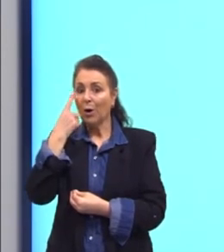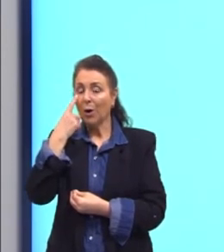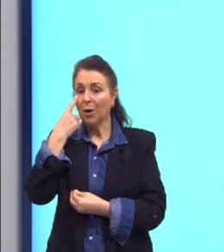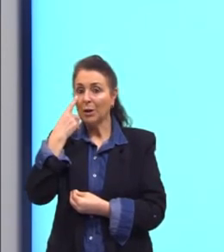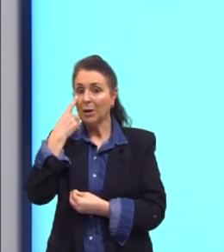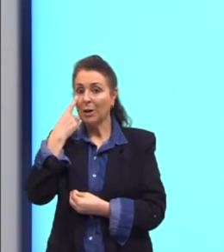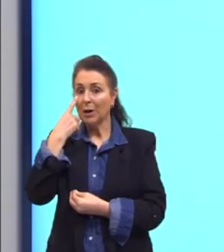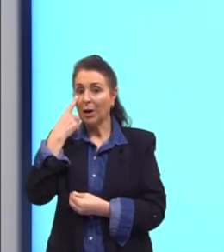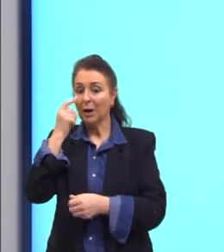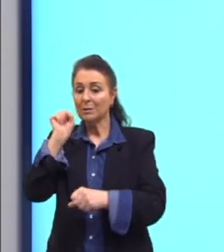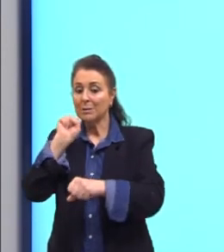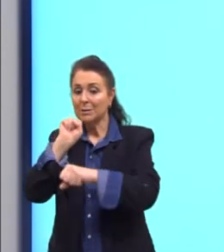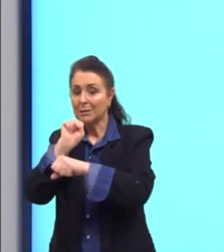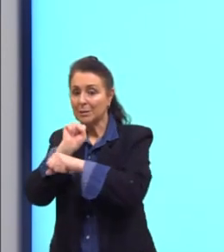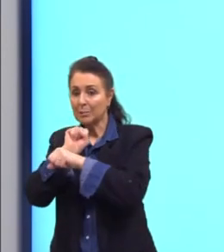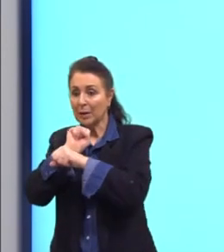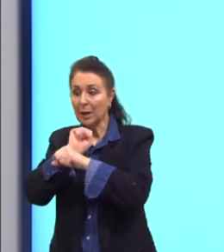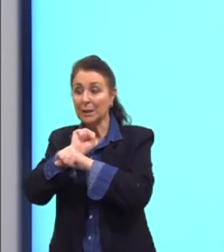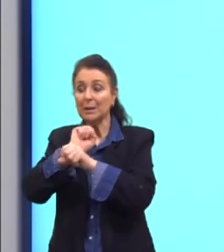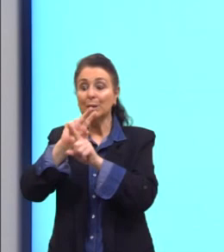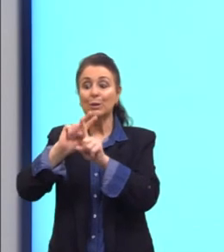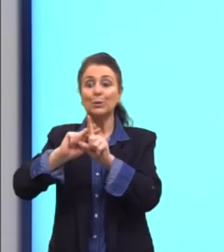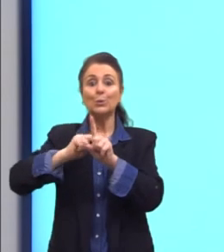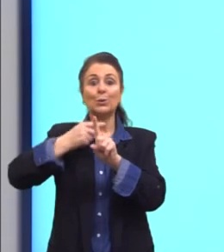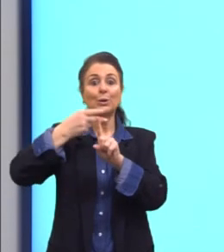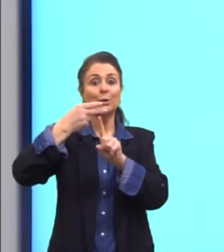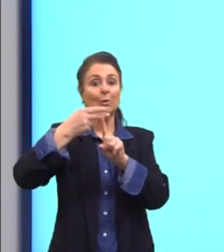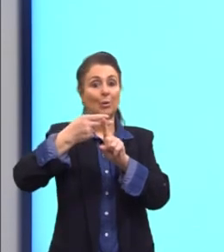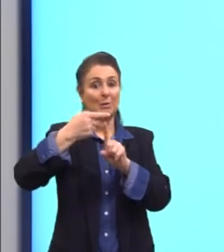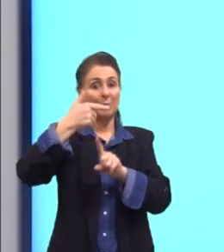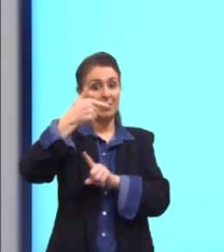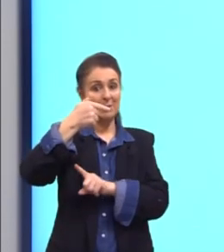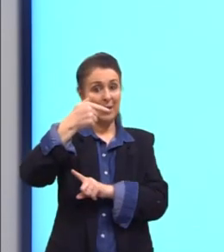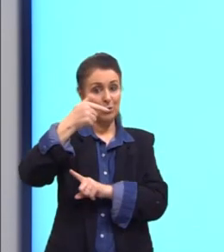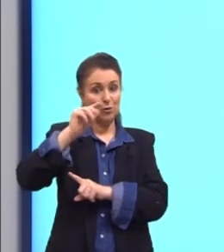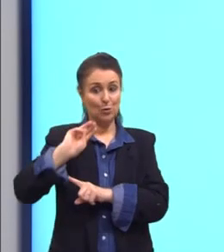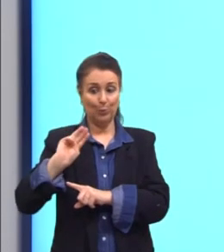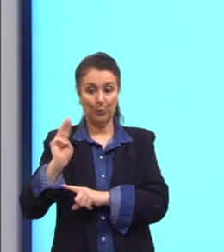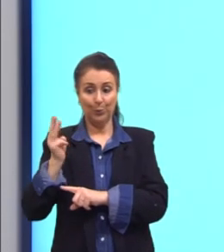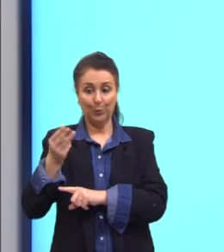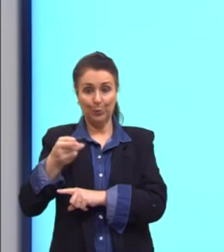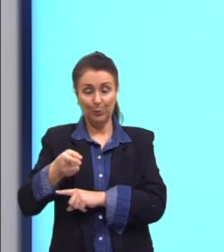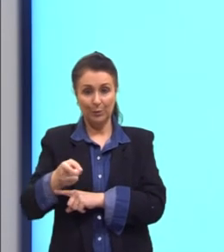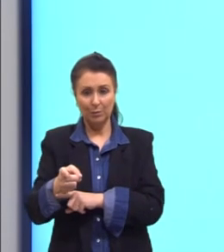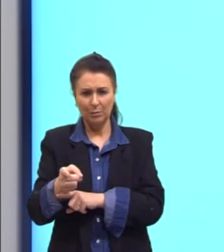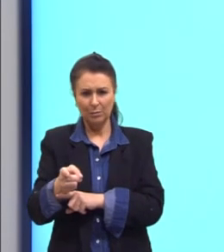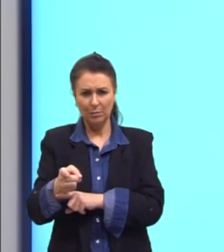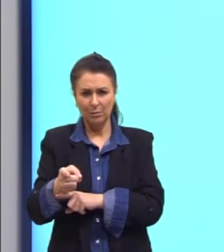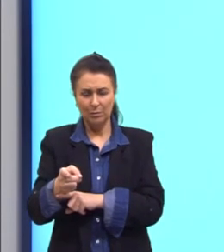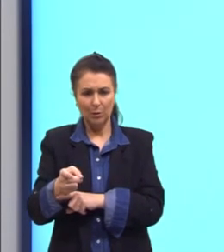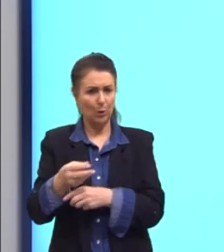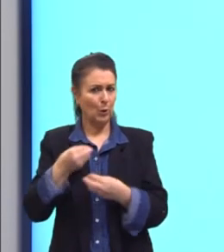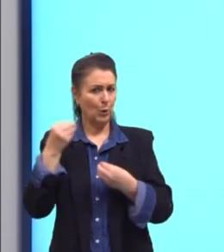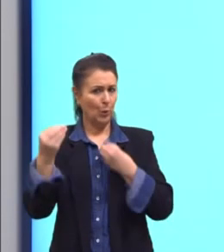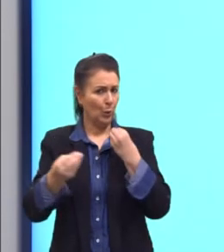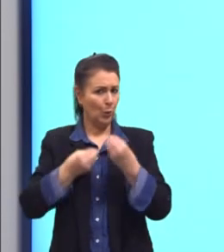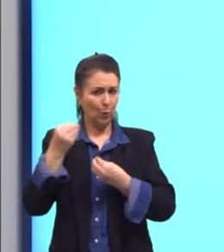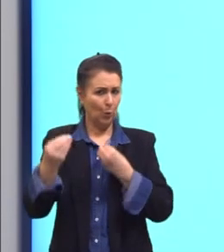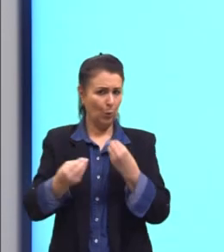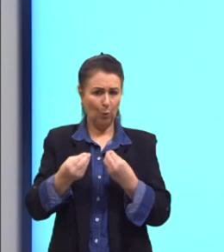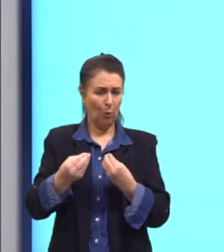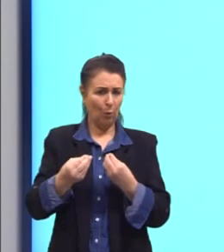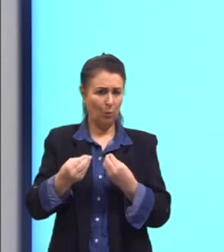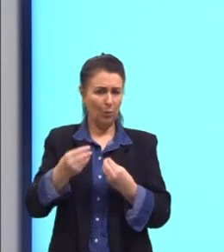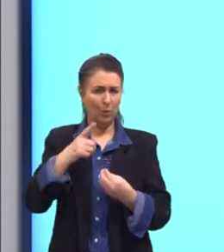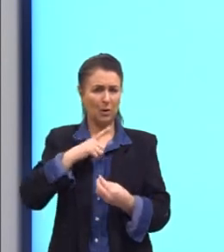esperando do que dobre para 7 bilhões. Se ele está esperando que dobre para 7, como é que eu vou ter